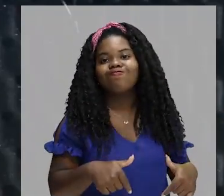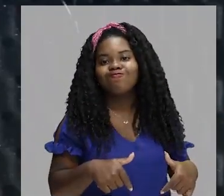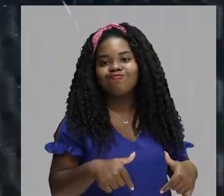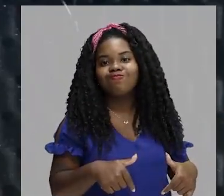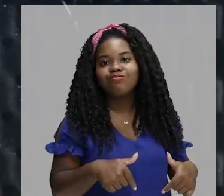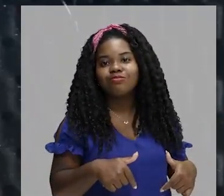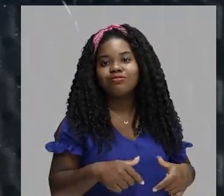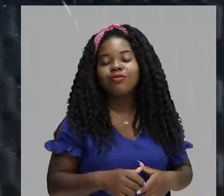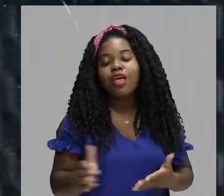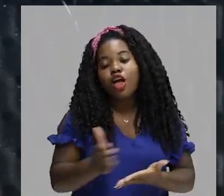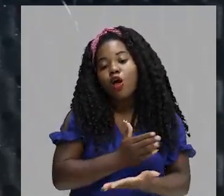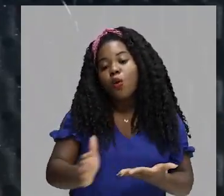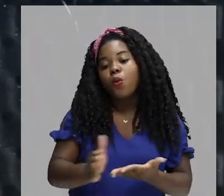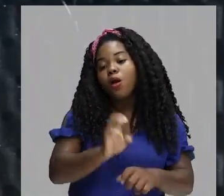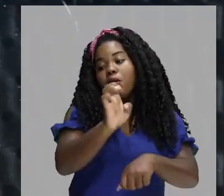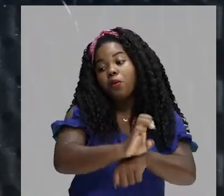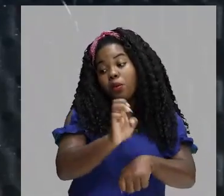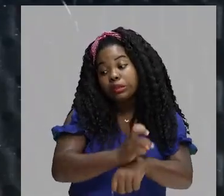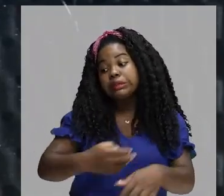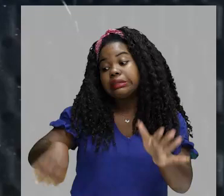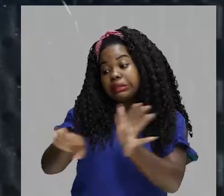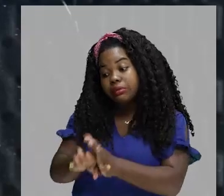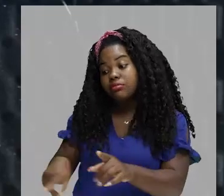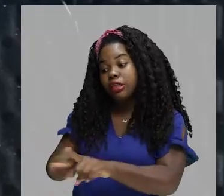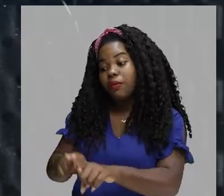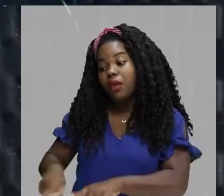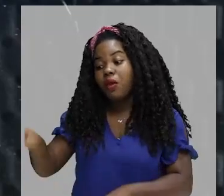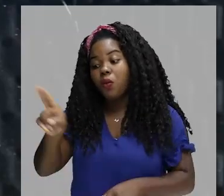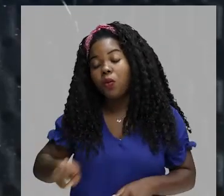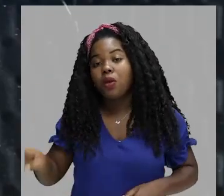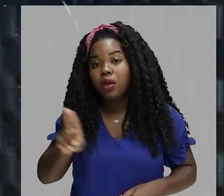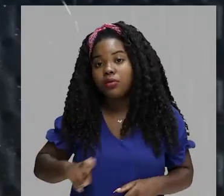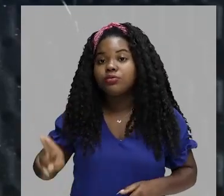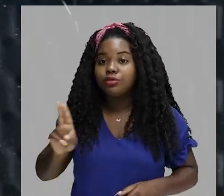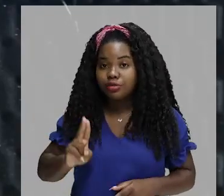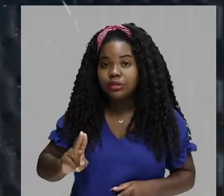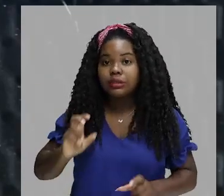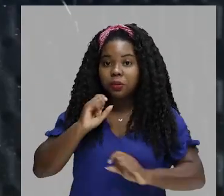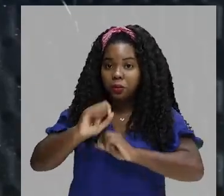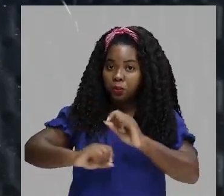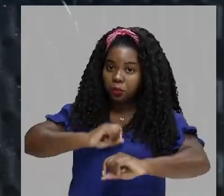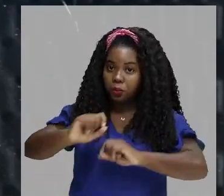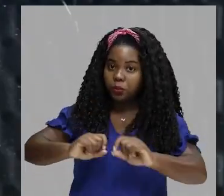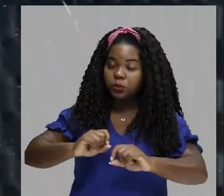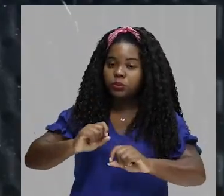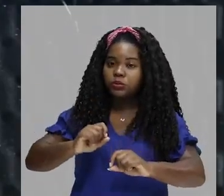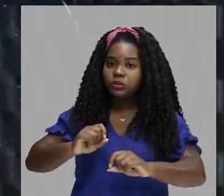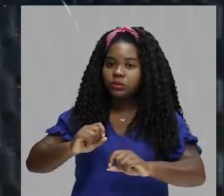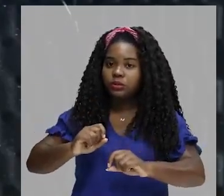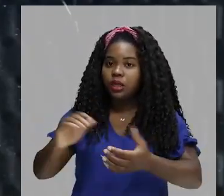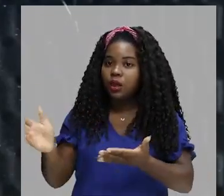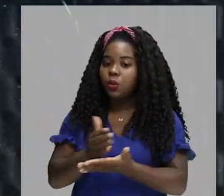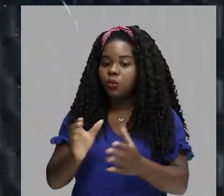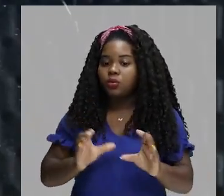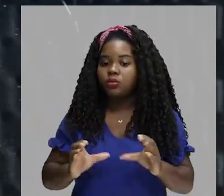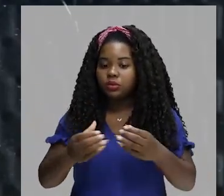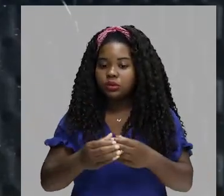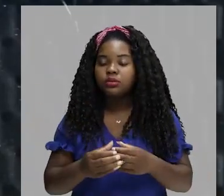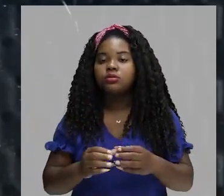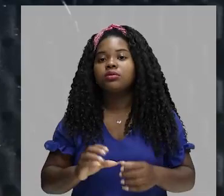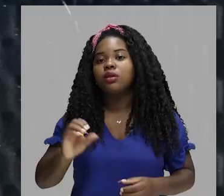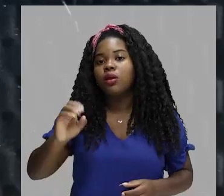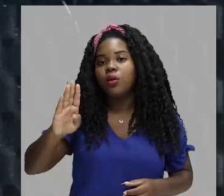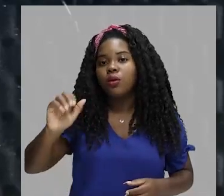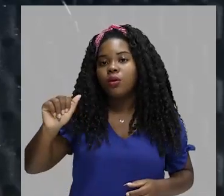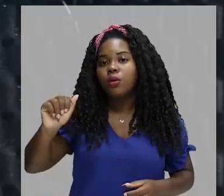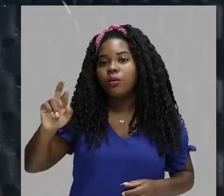o Estado chegava também a utilizar em determinados momentos parte dessas comunidades aldeãs nas obras públicas.